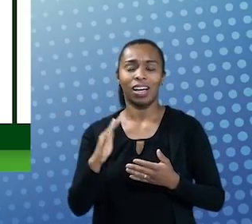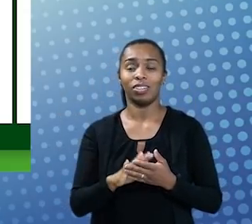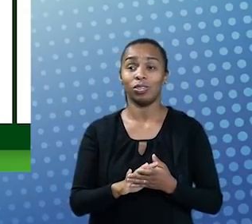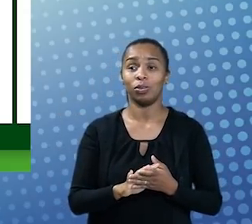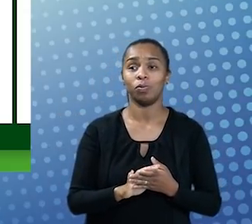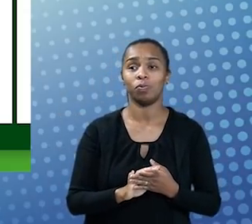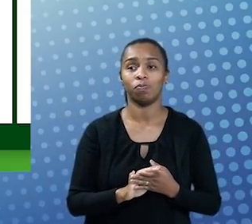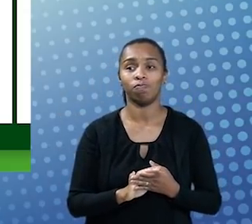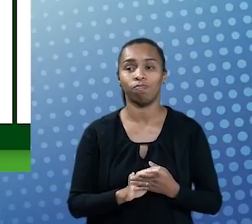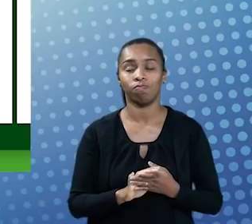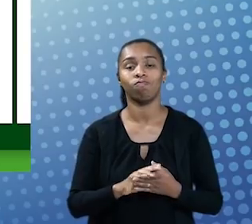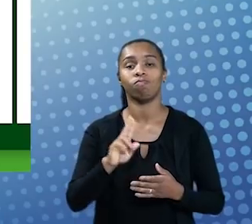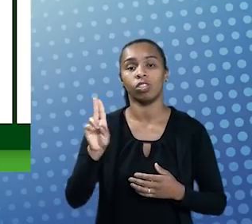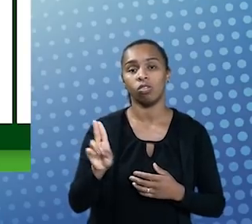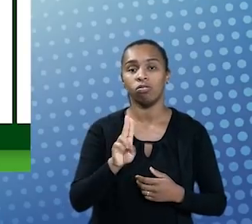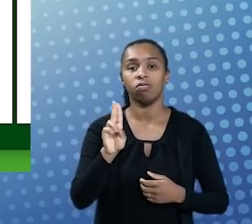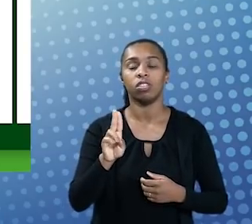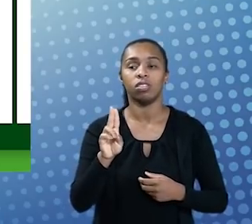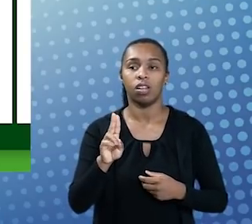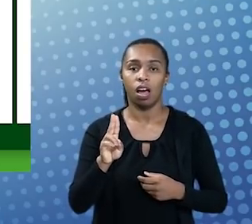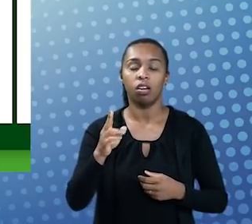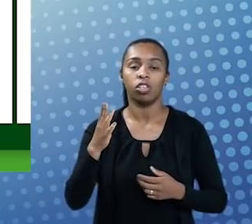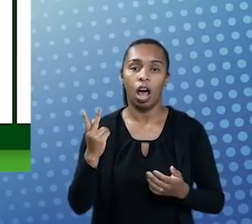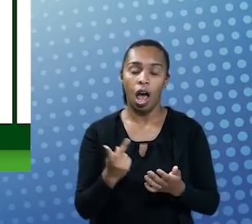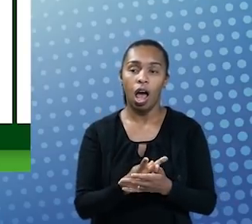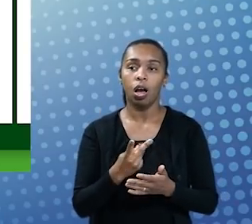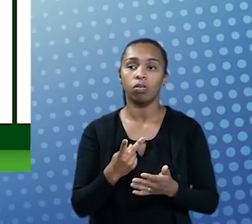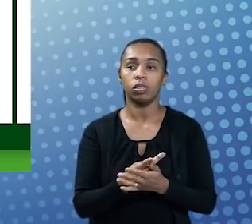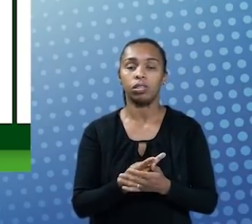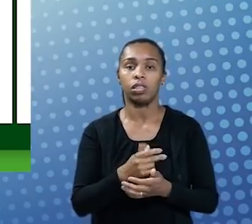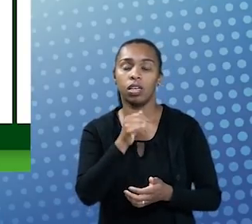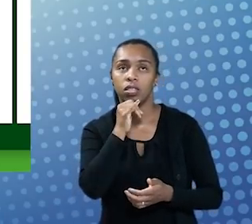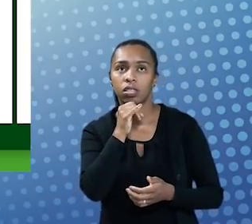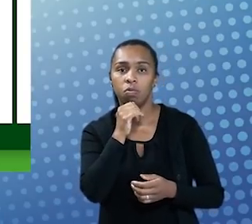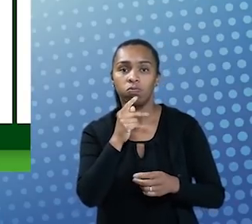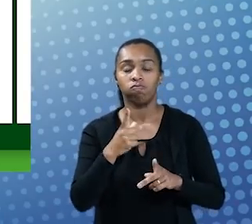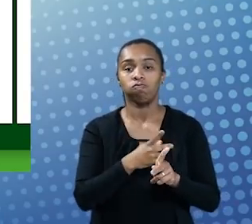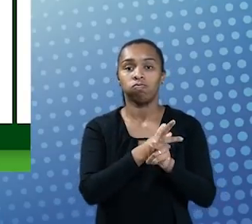caros para as universidades poderem realizar, por exemplo, uma videoconferência,